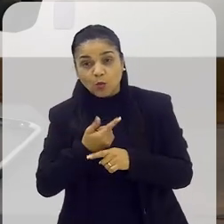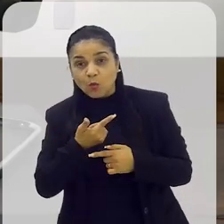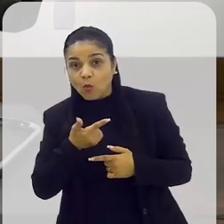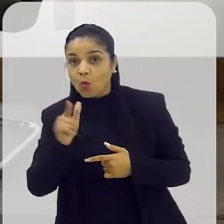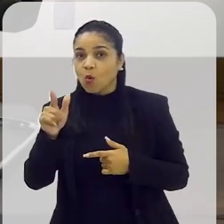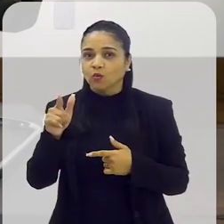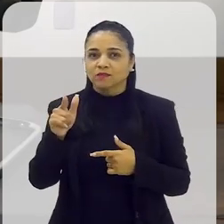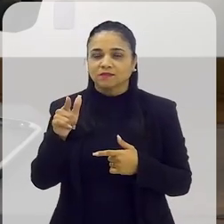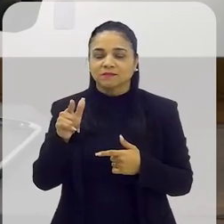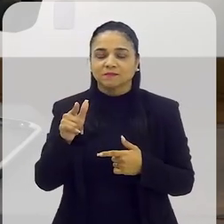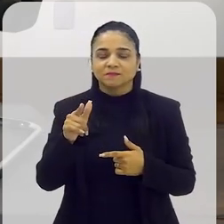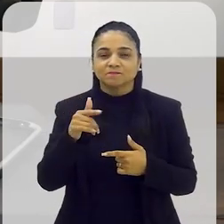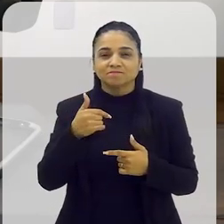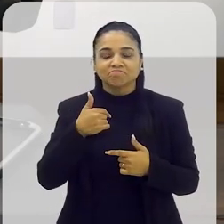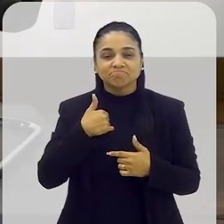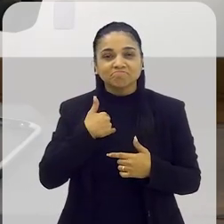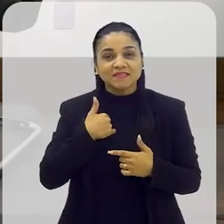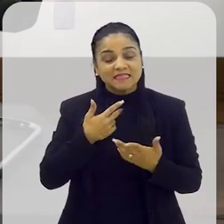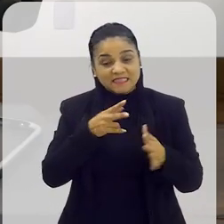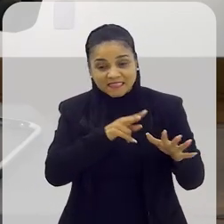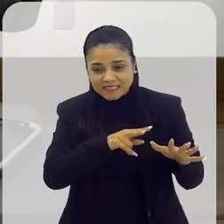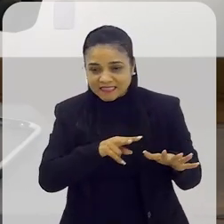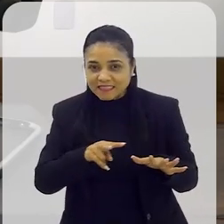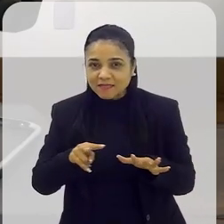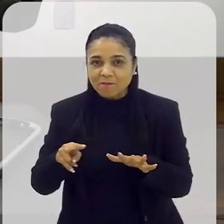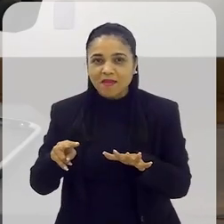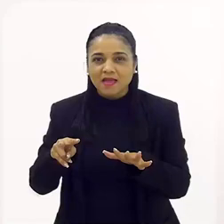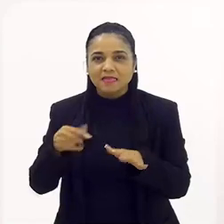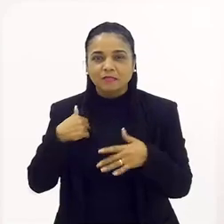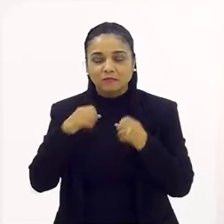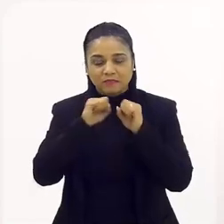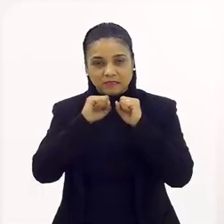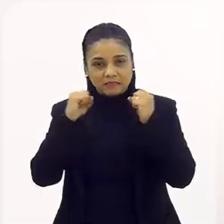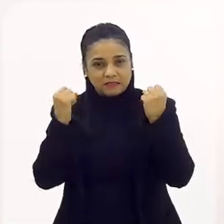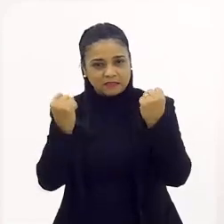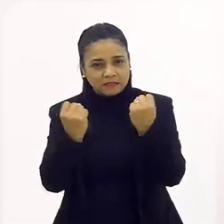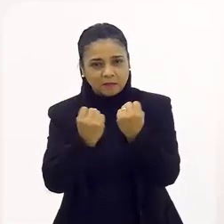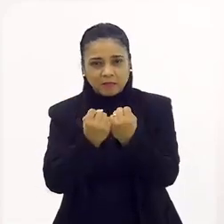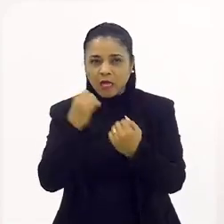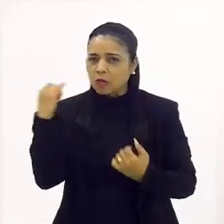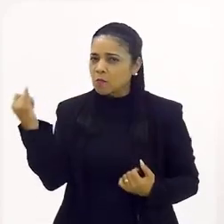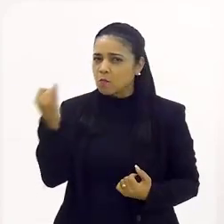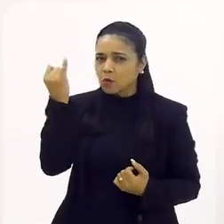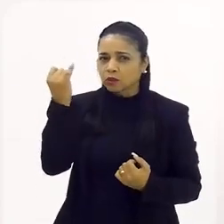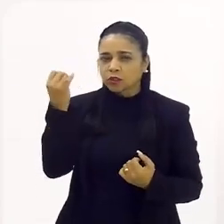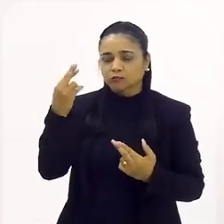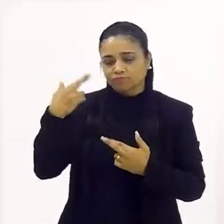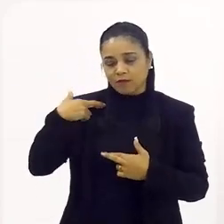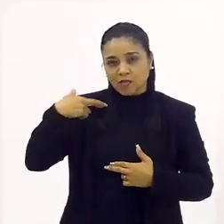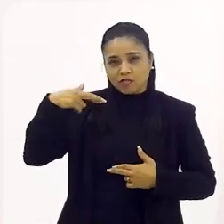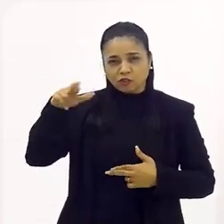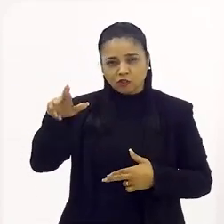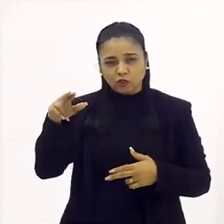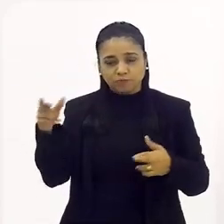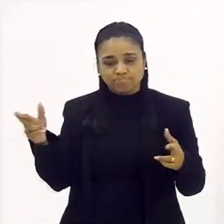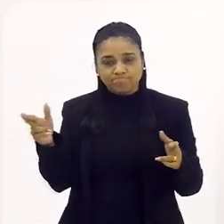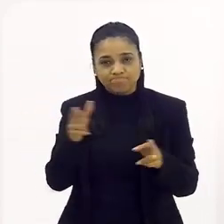procurando a outra e tal. Mas essa semana, como eu tenho um seminário muito importante interreligioso, dia